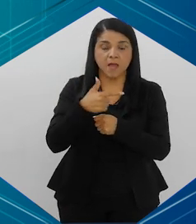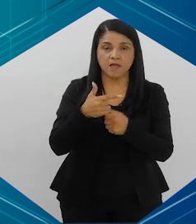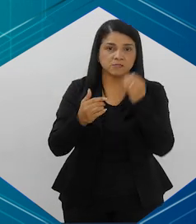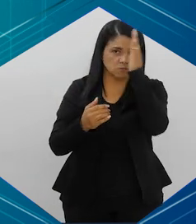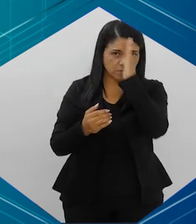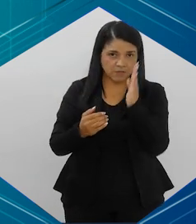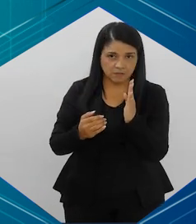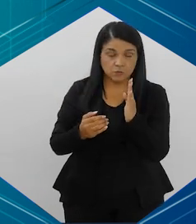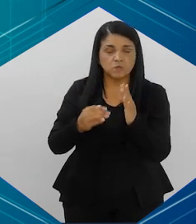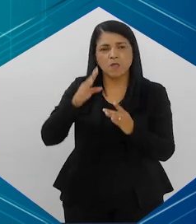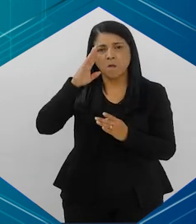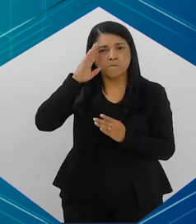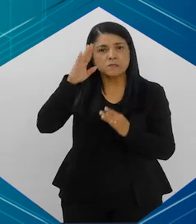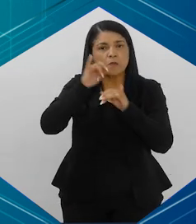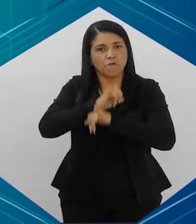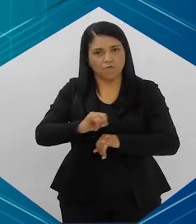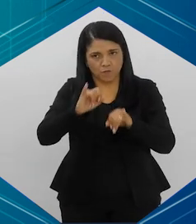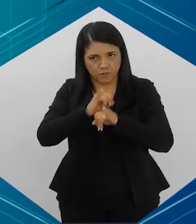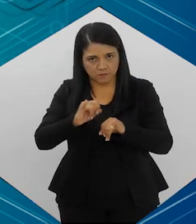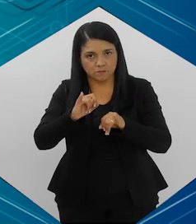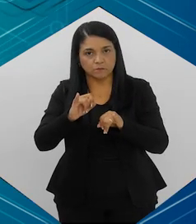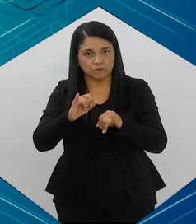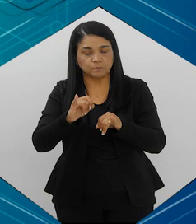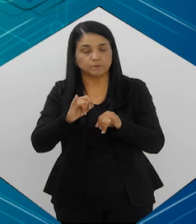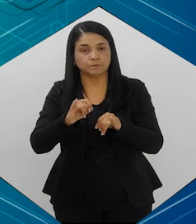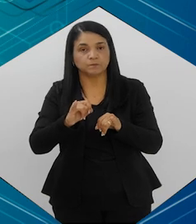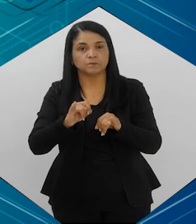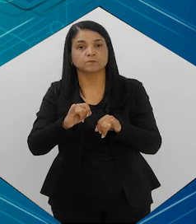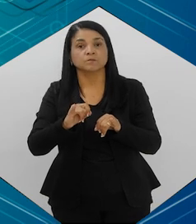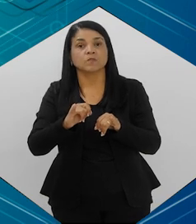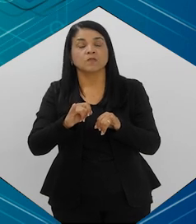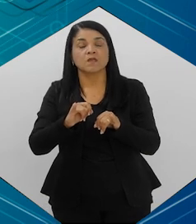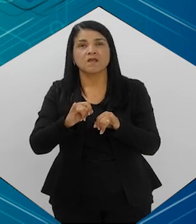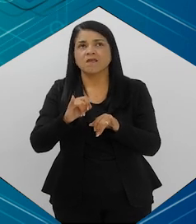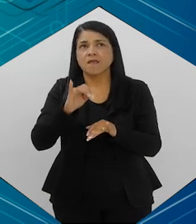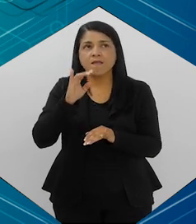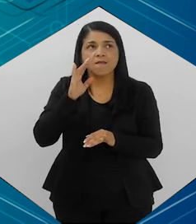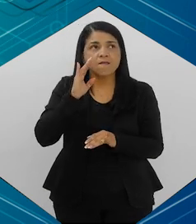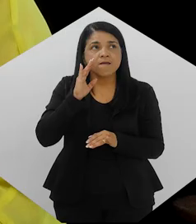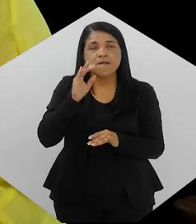acho que é fundamental para isso. Então, acho que isso é uma